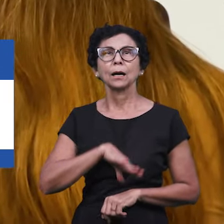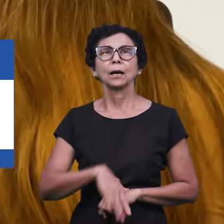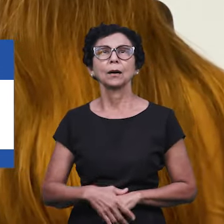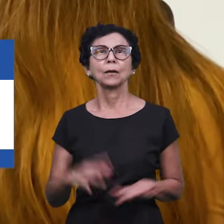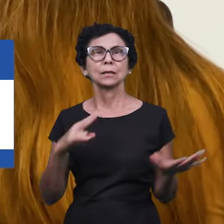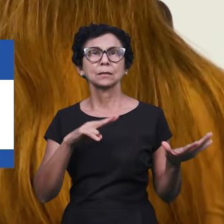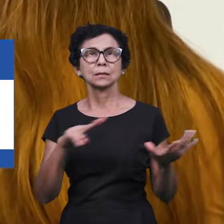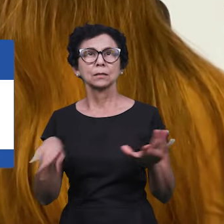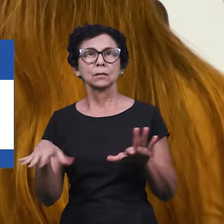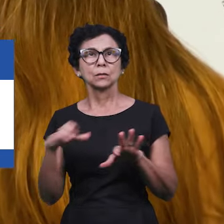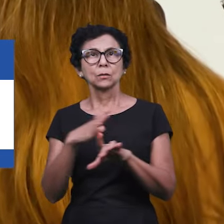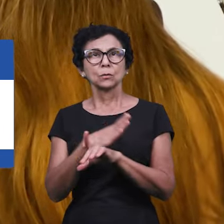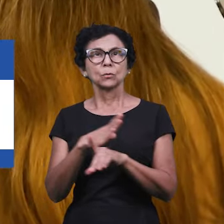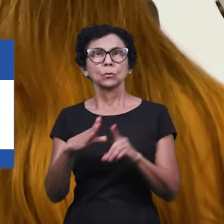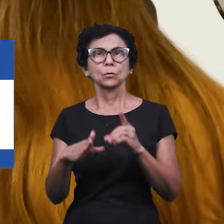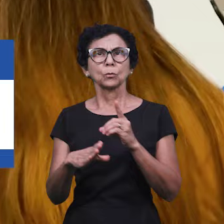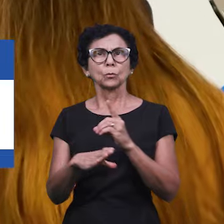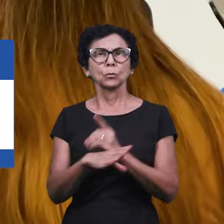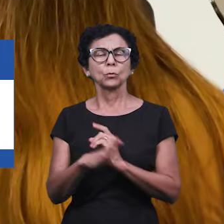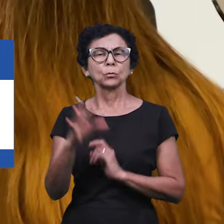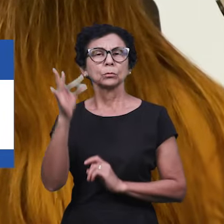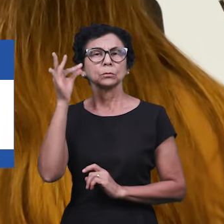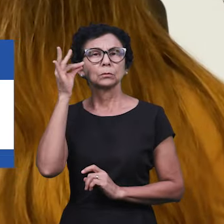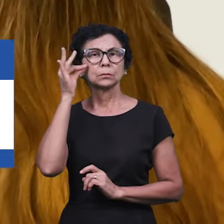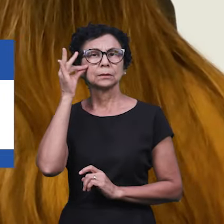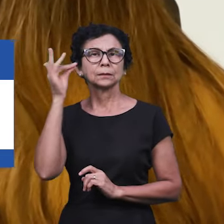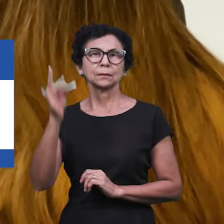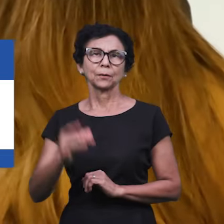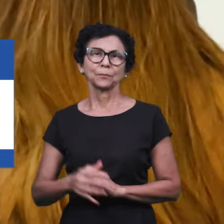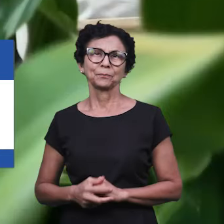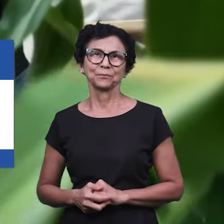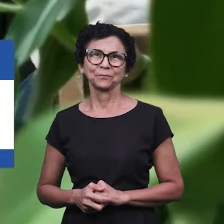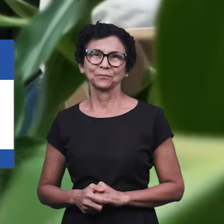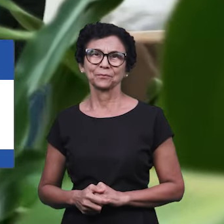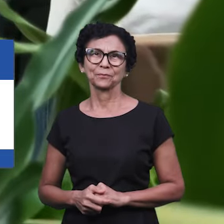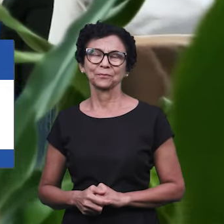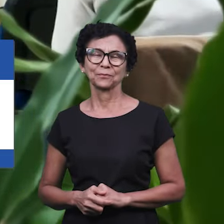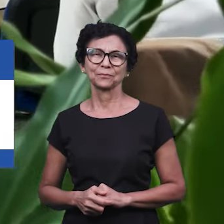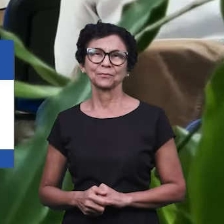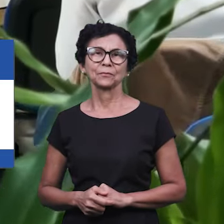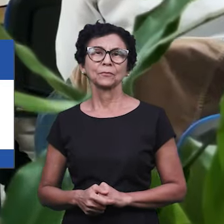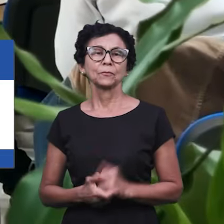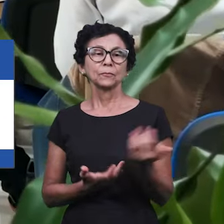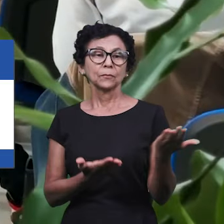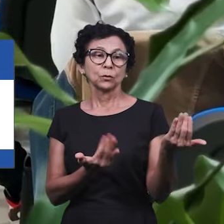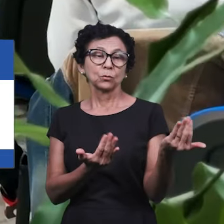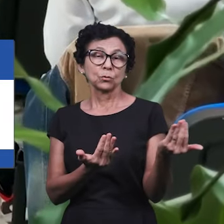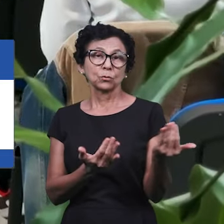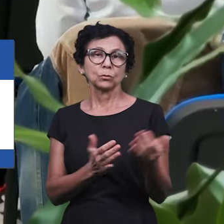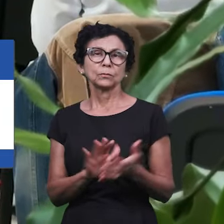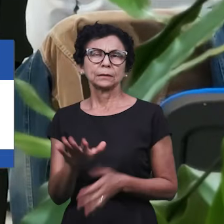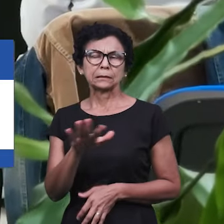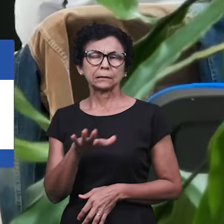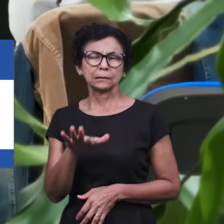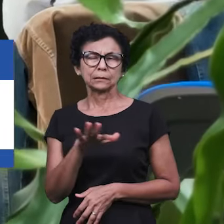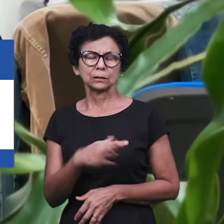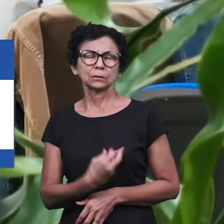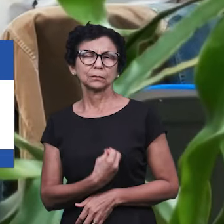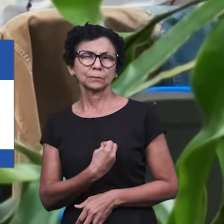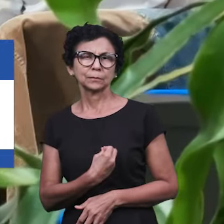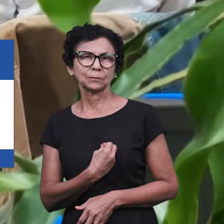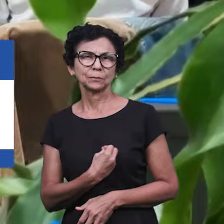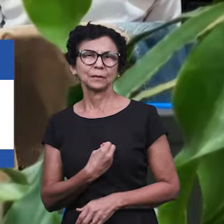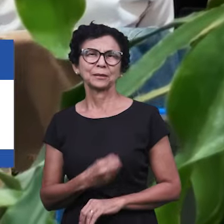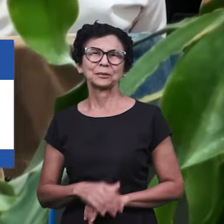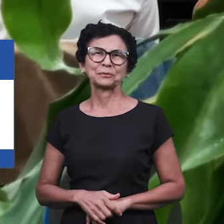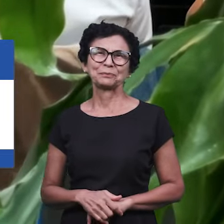realizada uma vigília presencial na igreja de Odivelas, que contou com a participação dos jovens da região metropolitana de